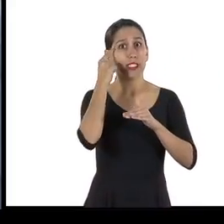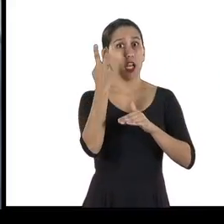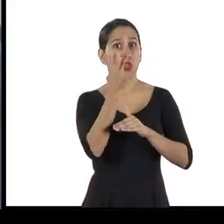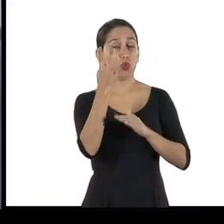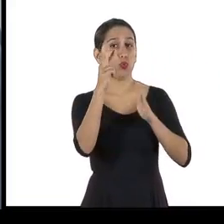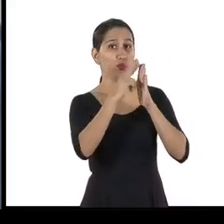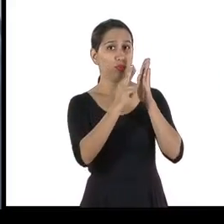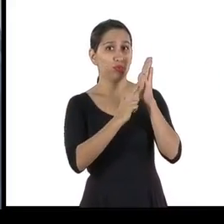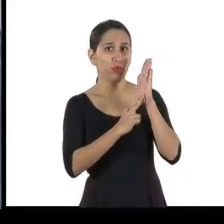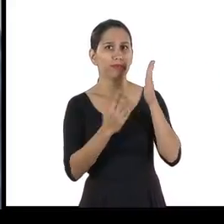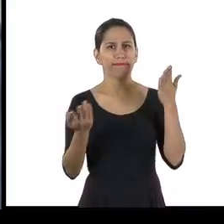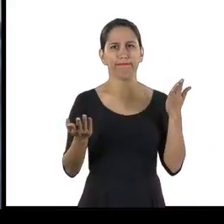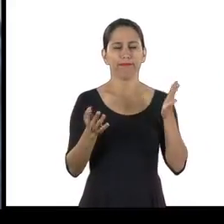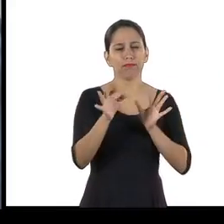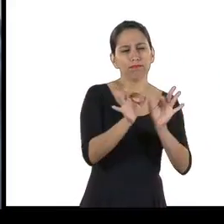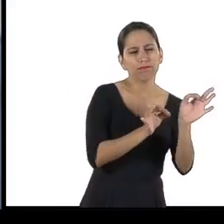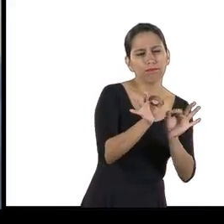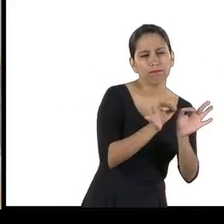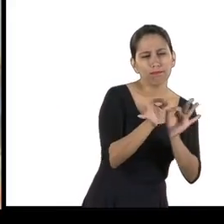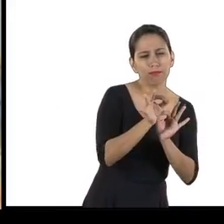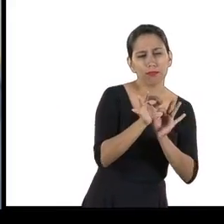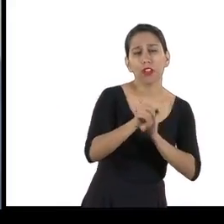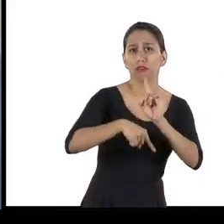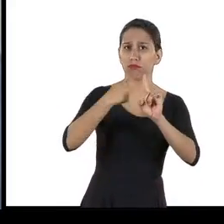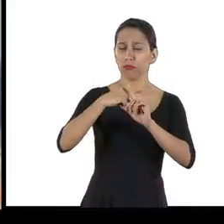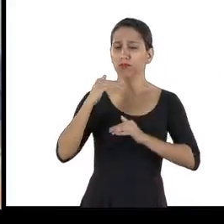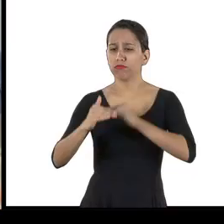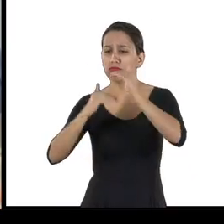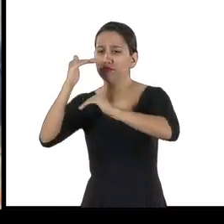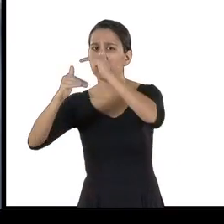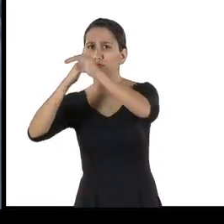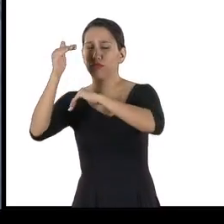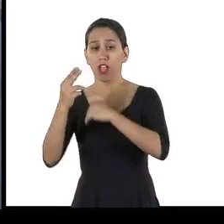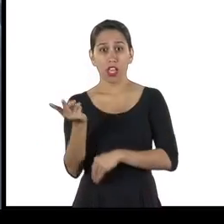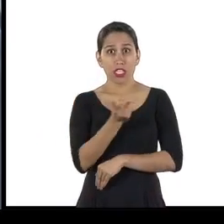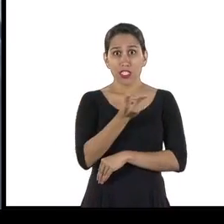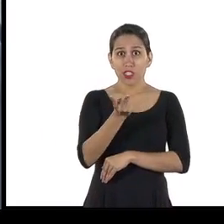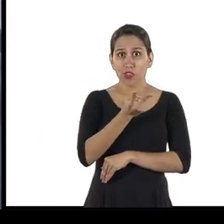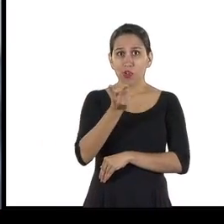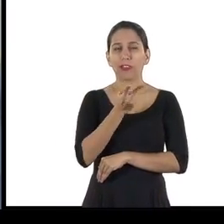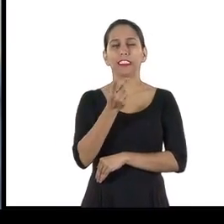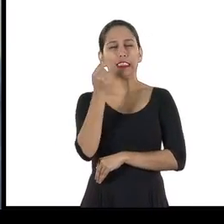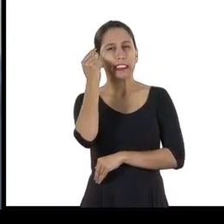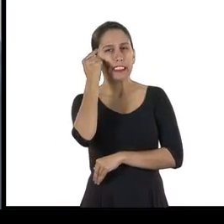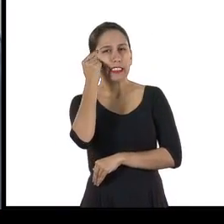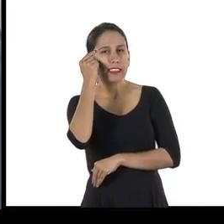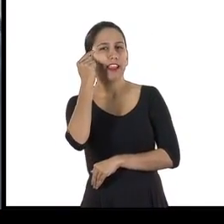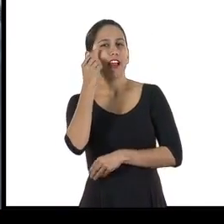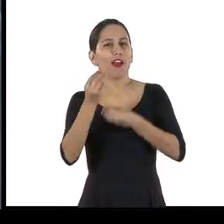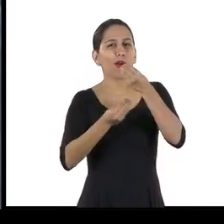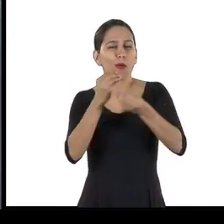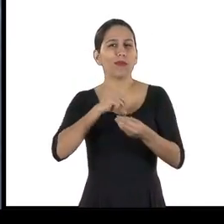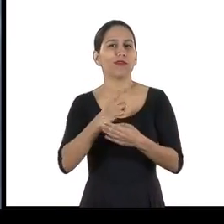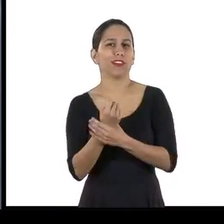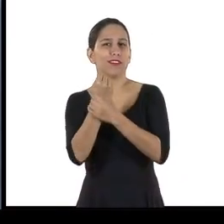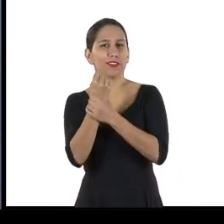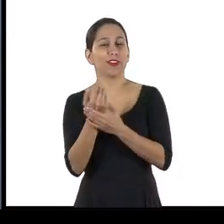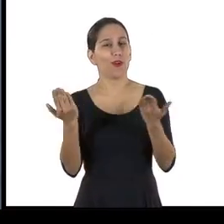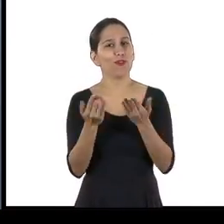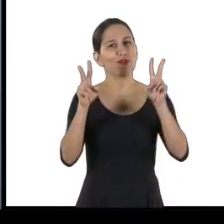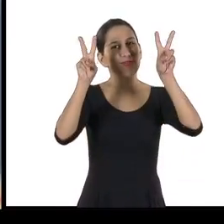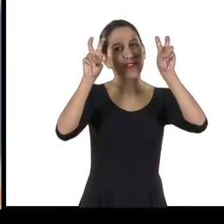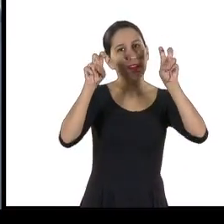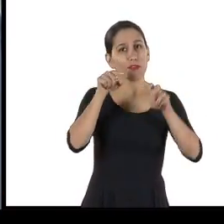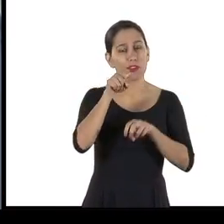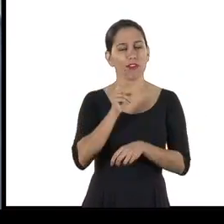e o desenvolvimento. Esses requisitos garantem que todos estejam protegidos e seguros. Este é tema deste episódio e você